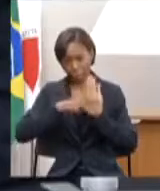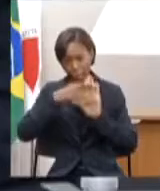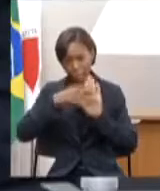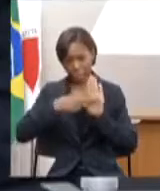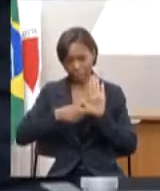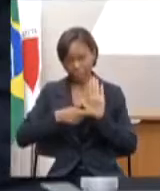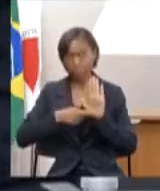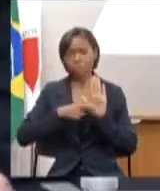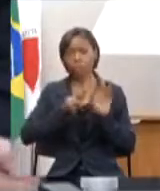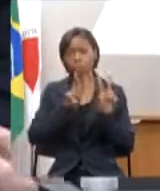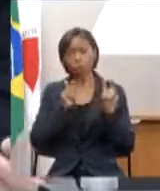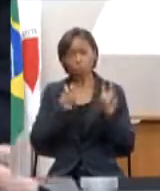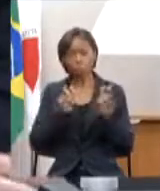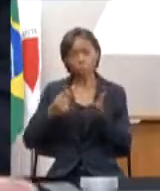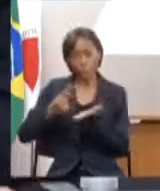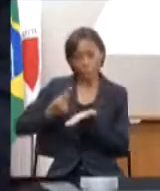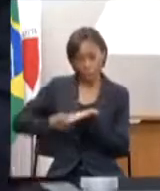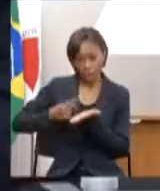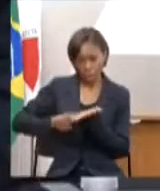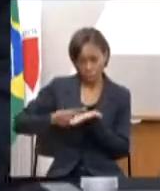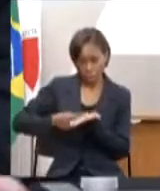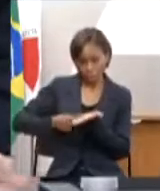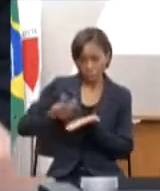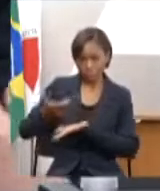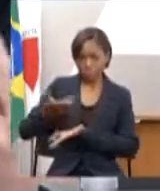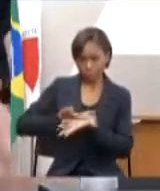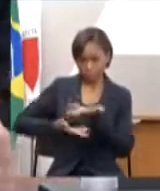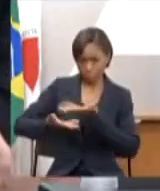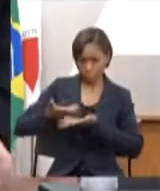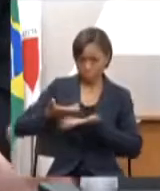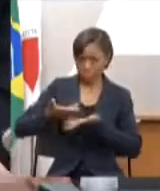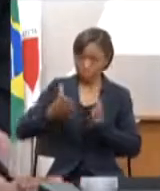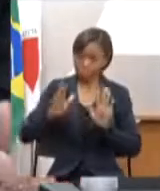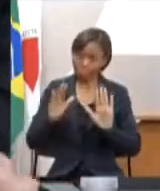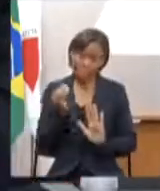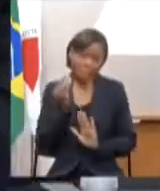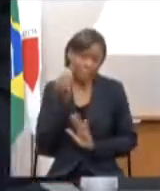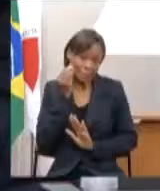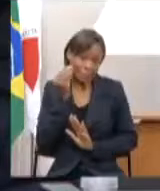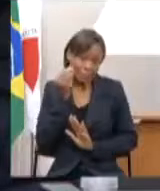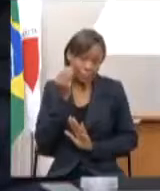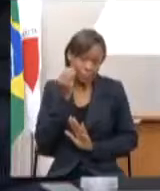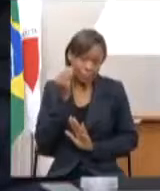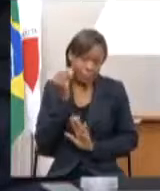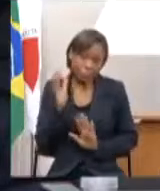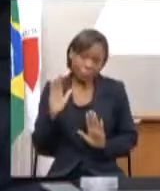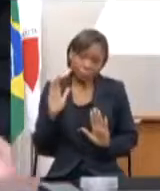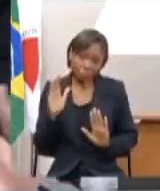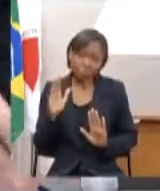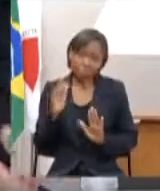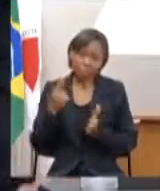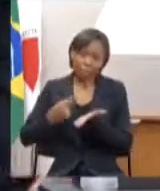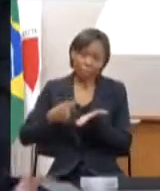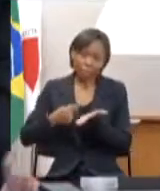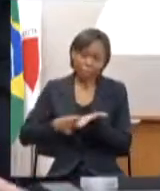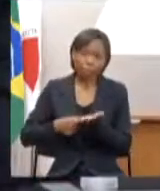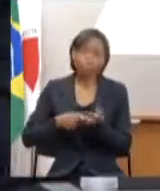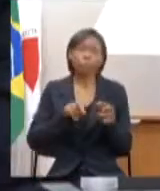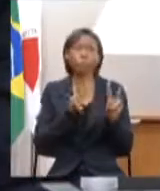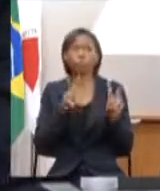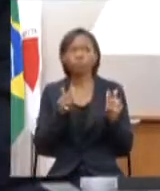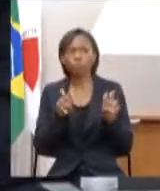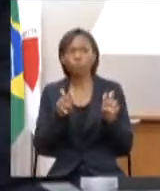sobre esse acordo sobre esse possível acordo sobre governança